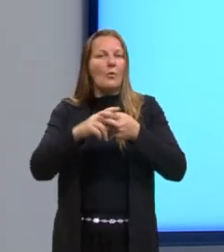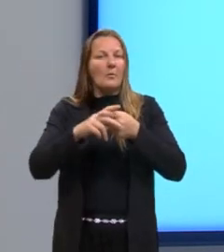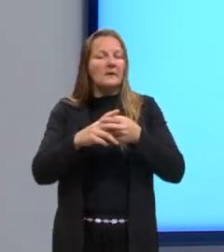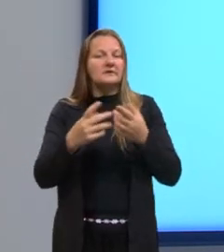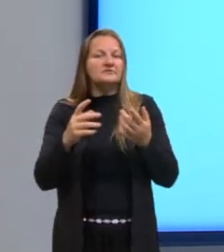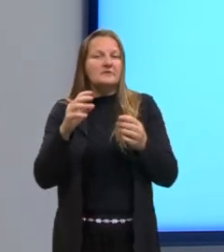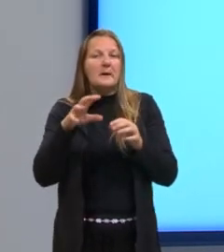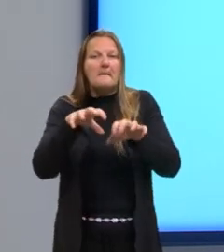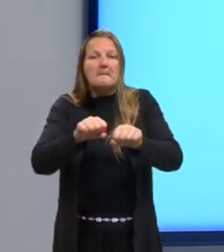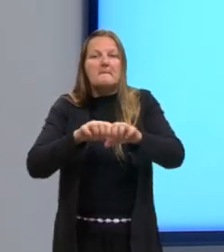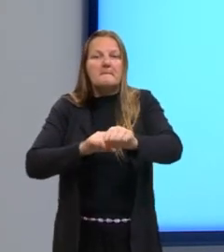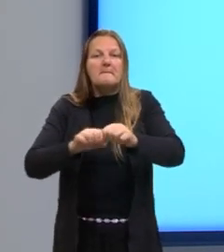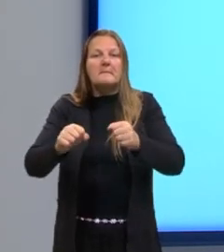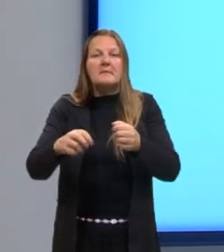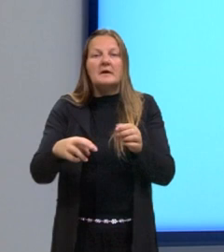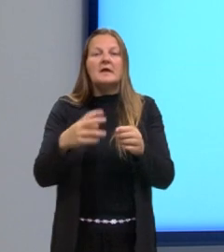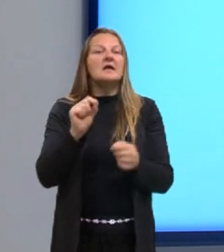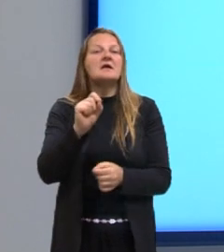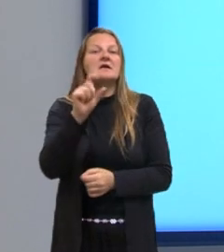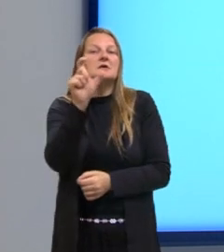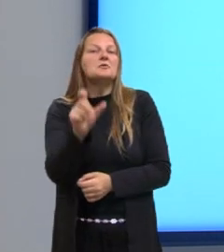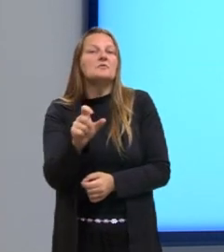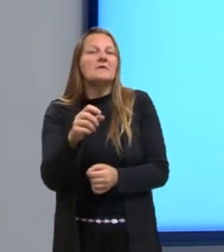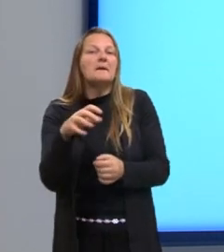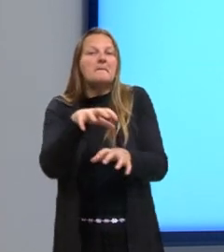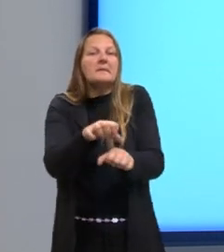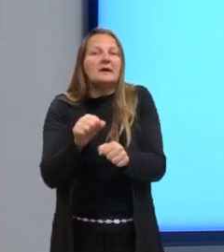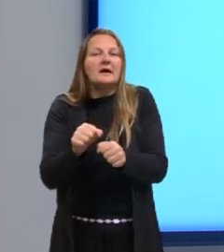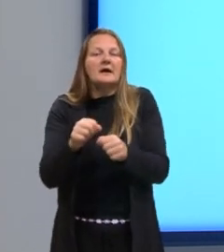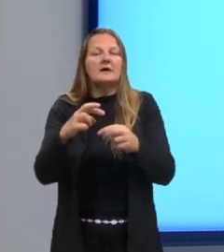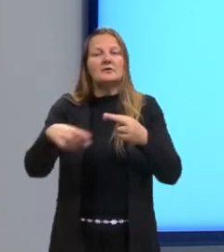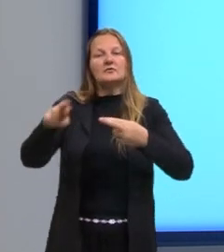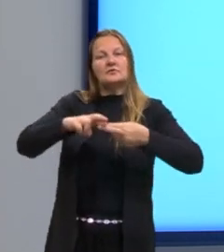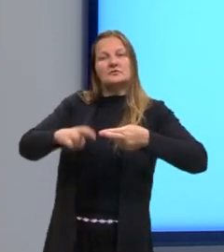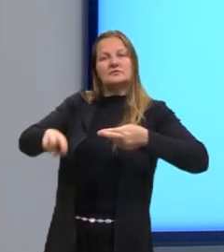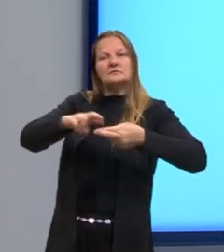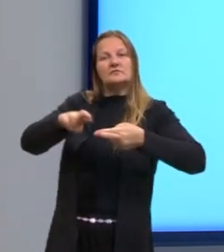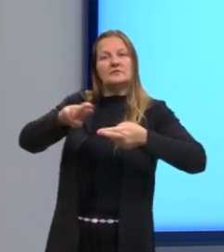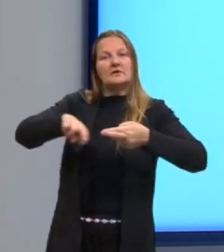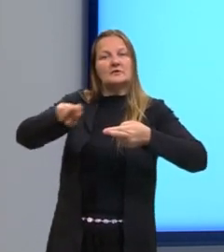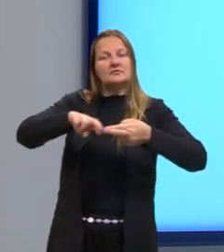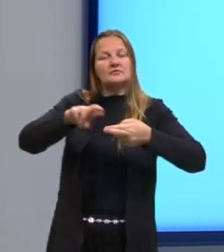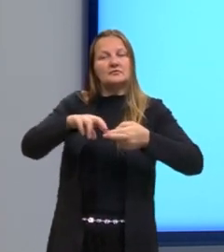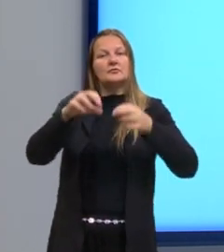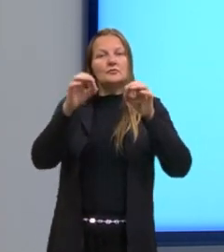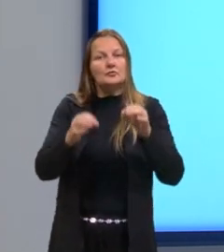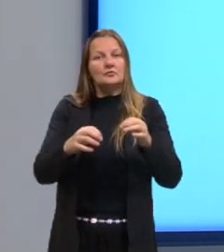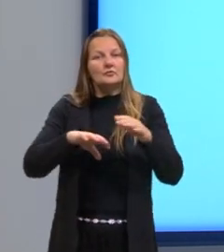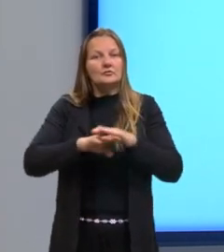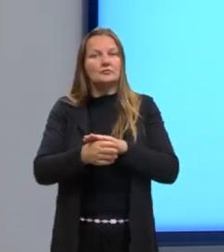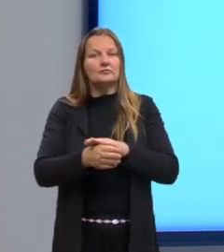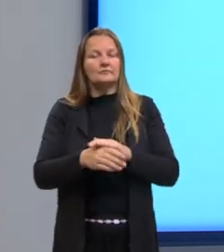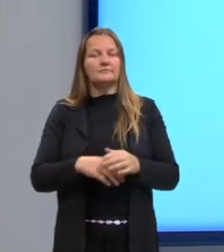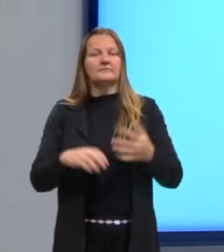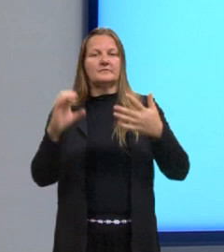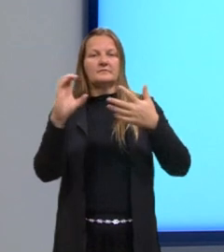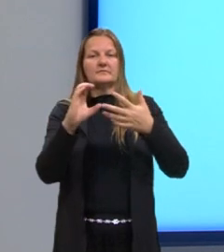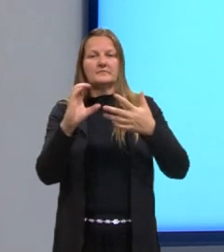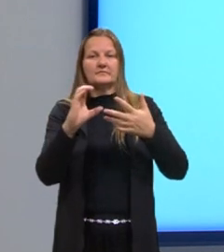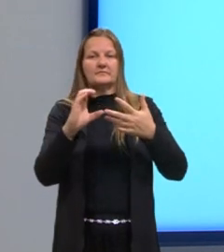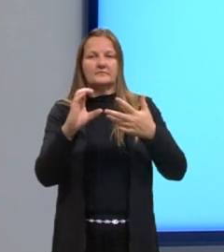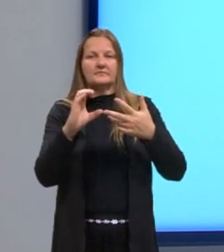para recolhimento dos materiais recicláveis e destinação apropriada. Letra C.